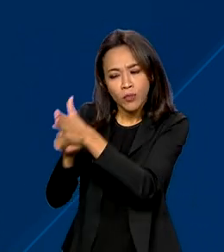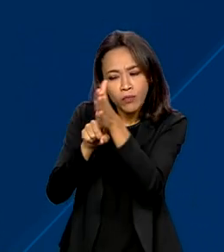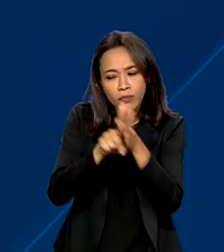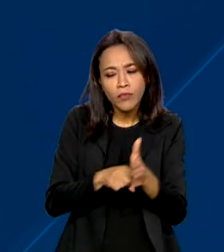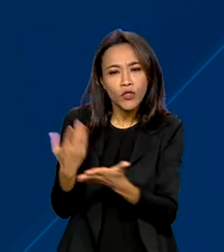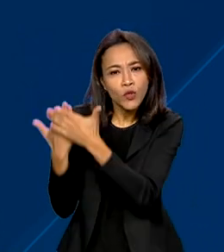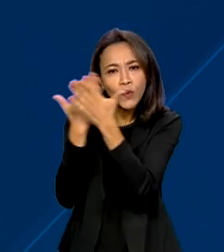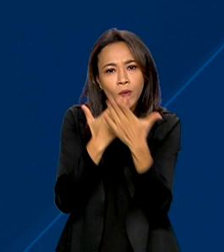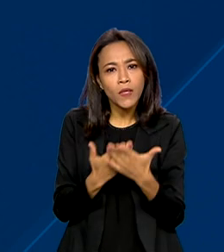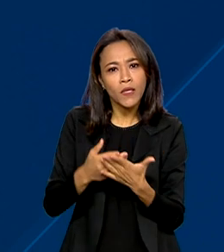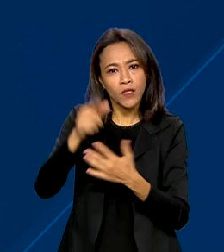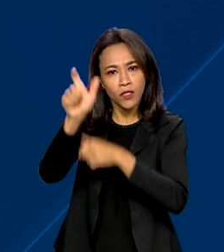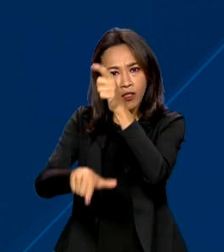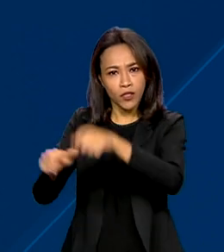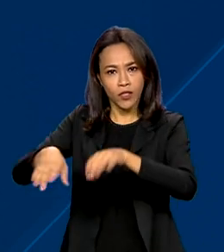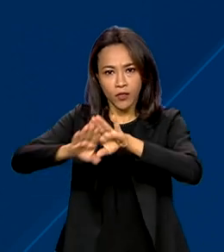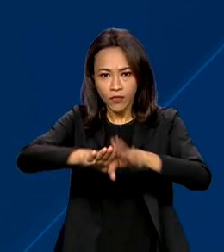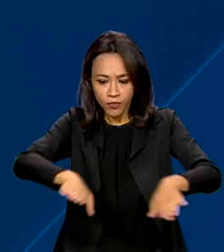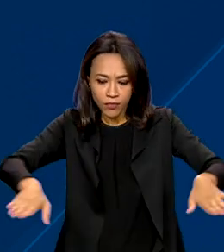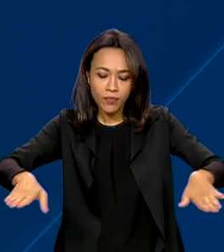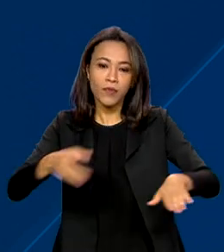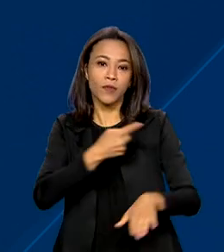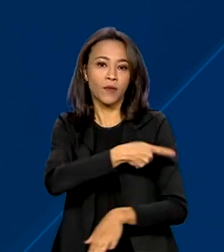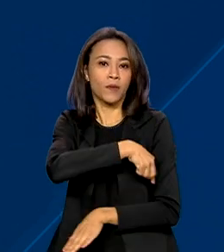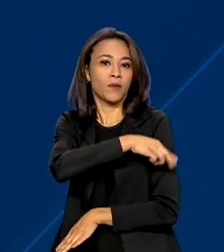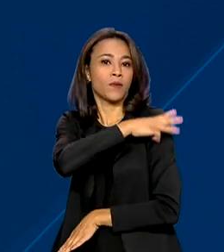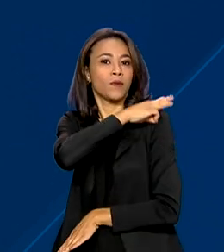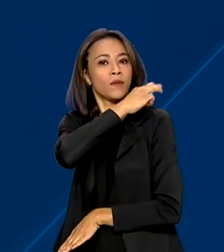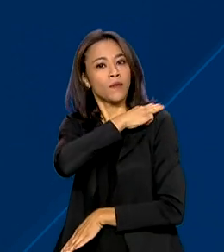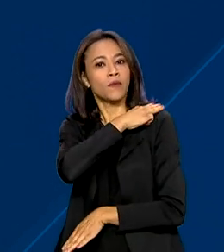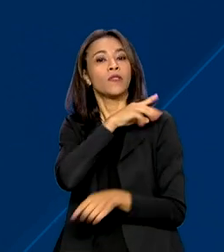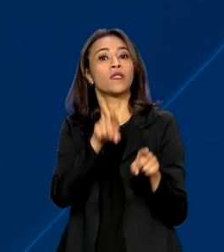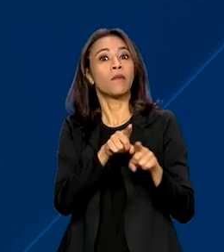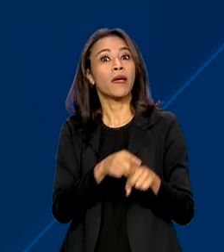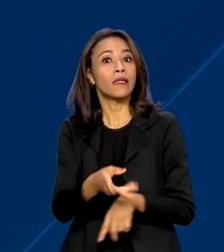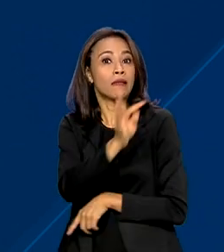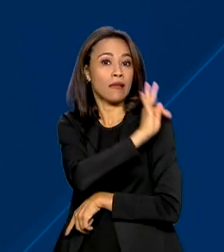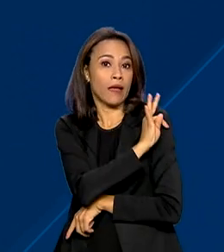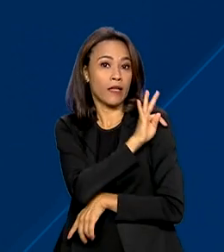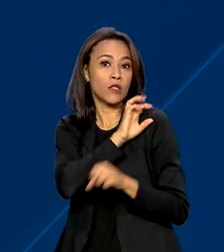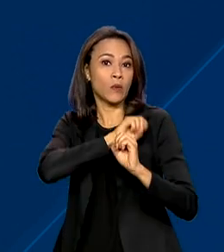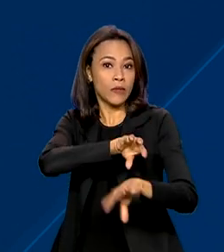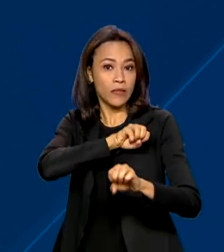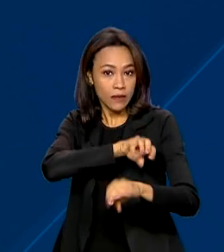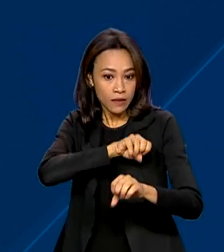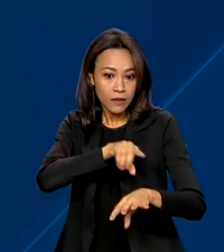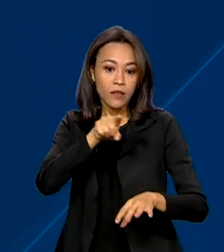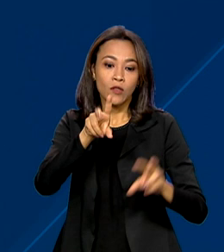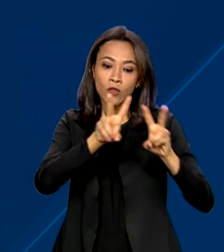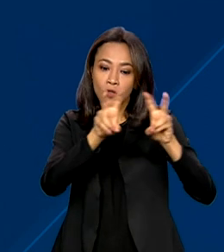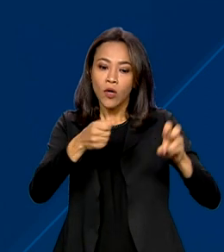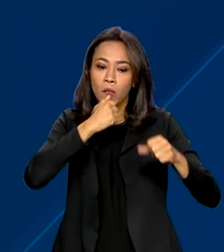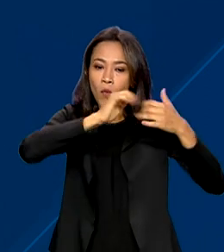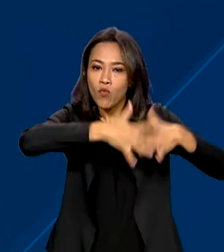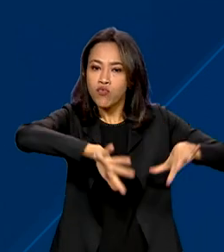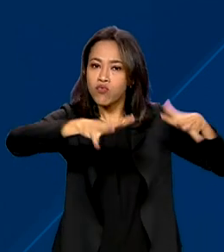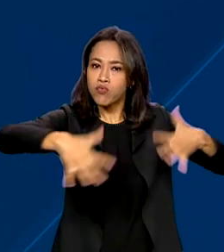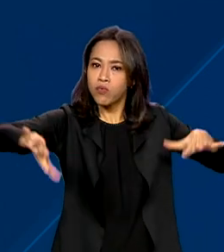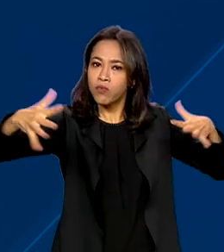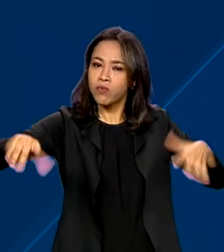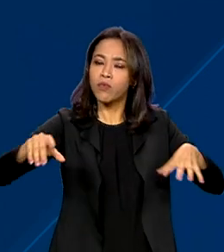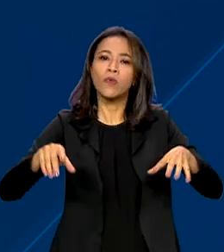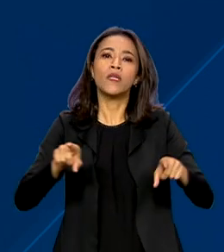do ensino infantil, fundamental, médio e técnico sobre os oceanos e sobre o desenvolvimento